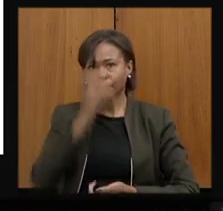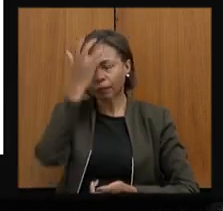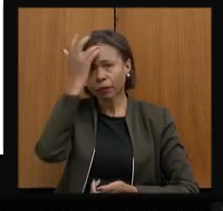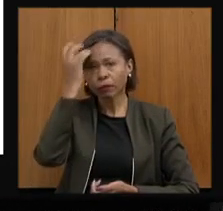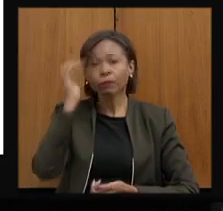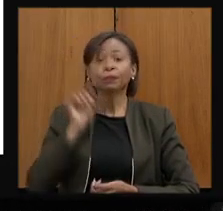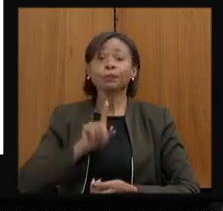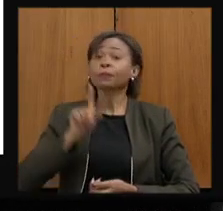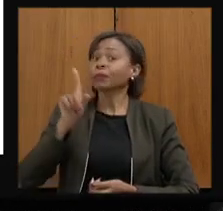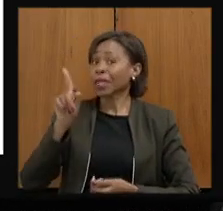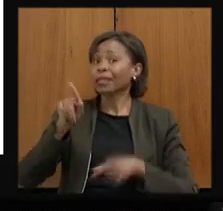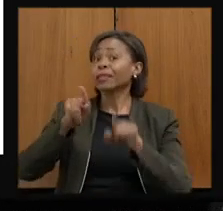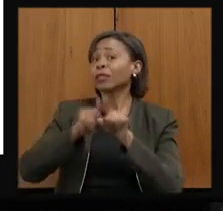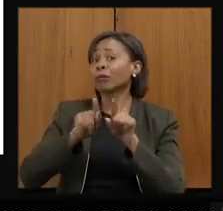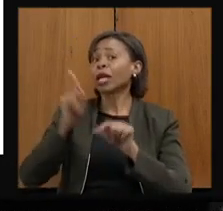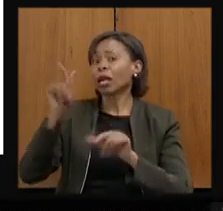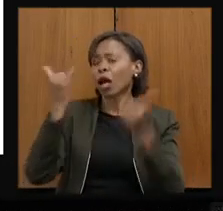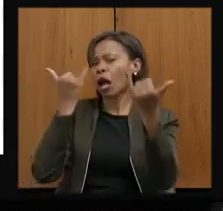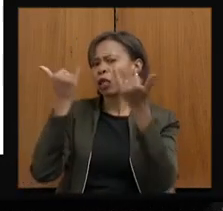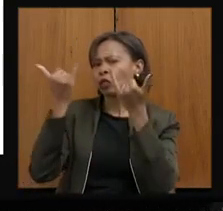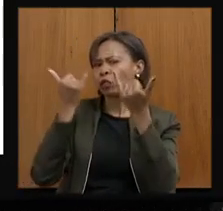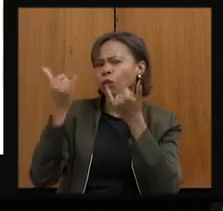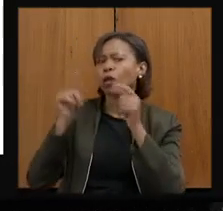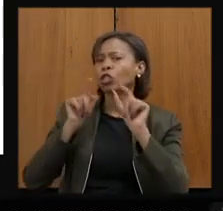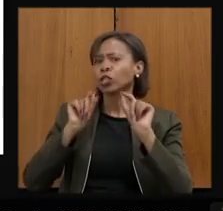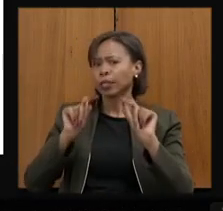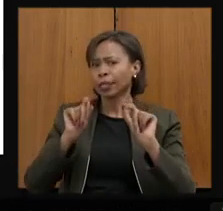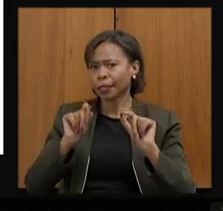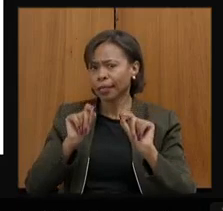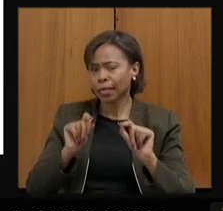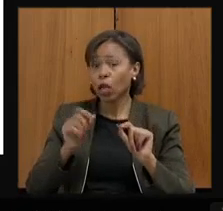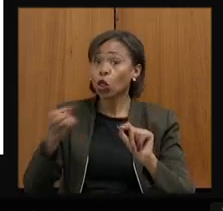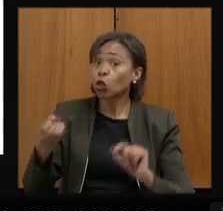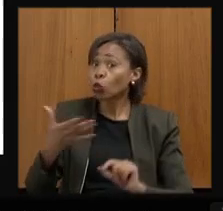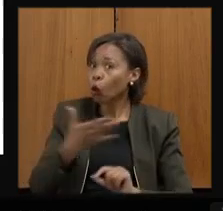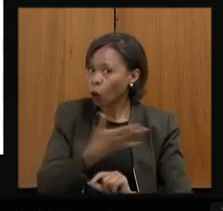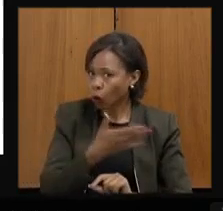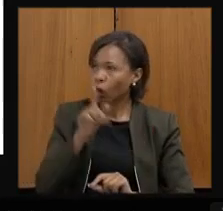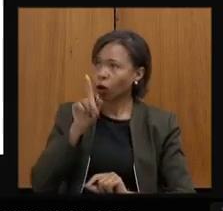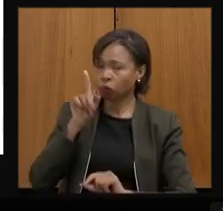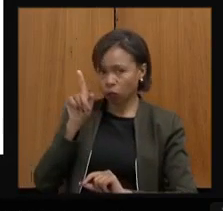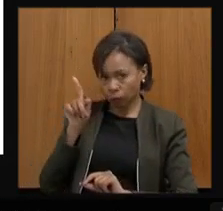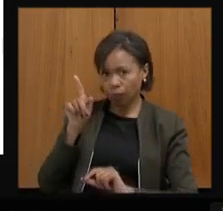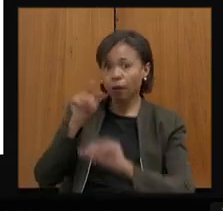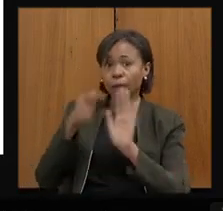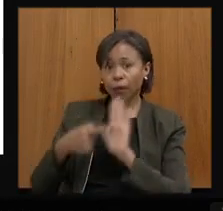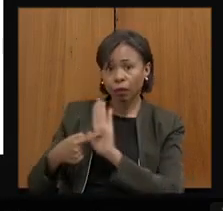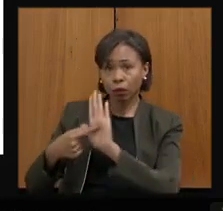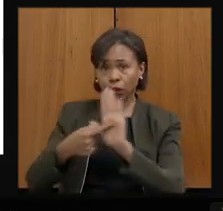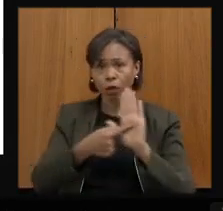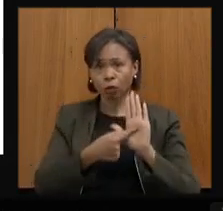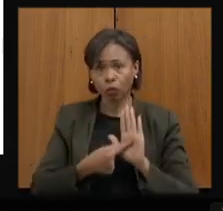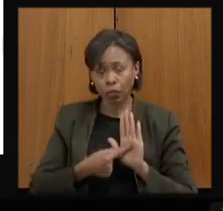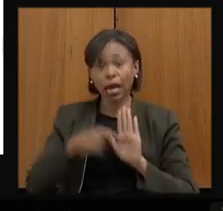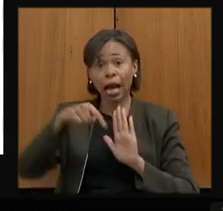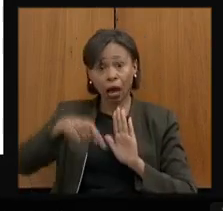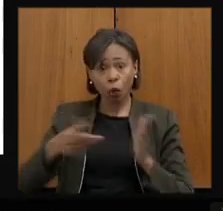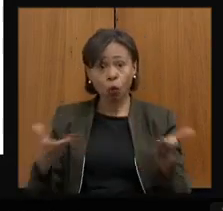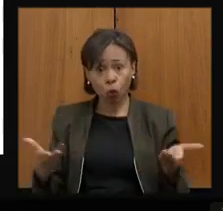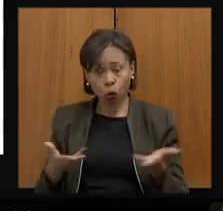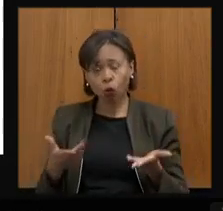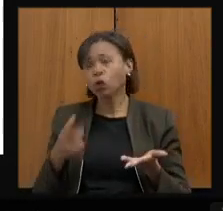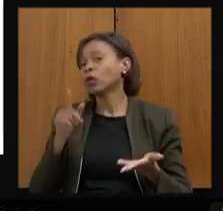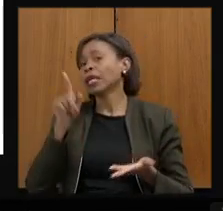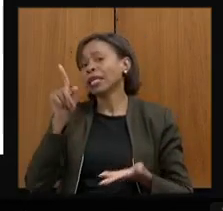Temos aí também esses dados, presidente, são dados novos que eu trago para compartilhar com essa casa, nesse momento,